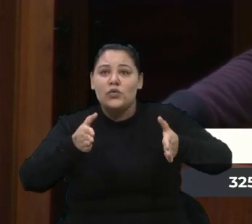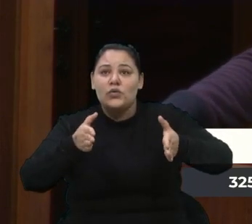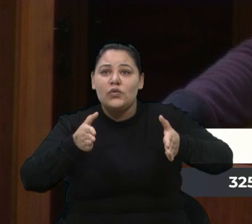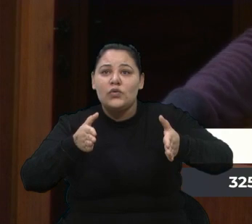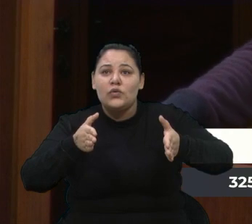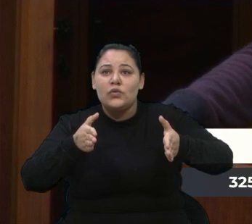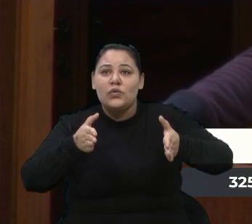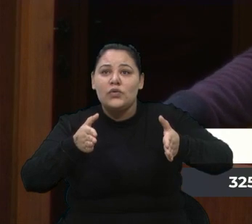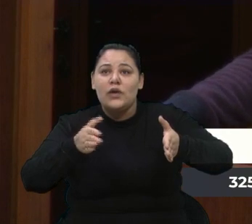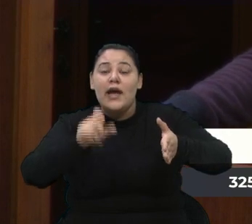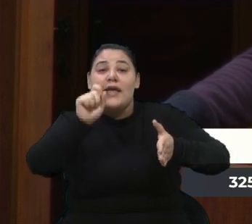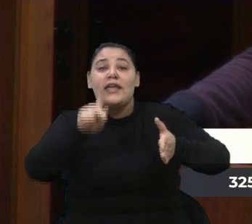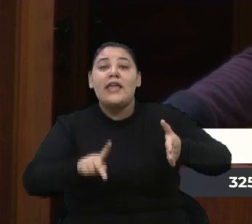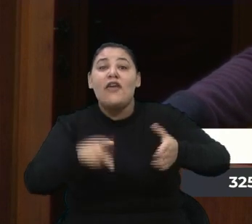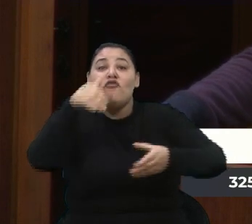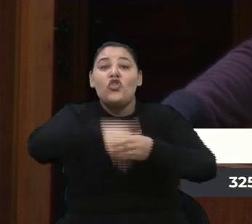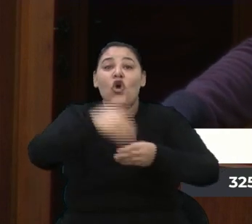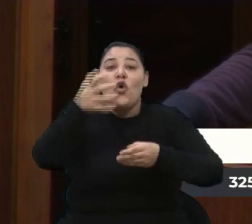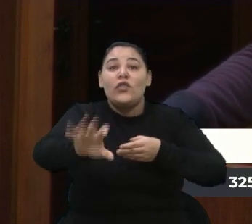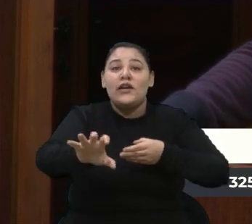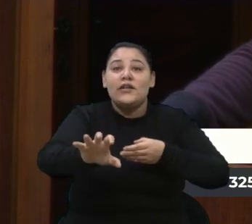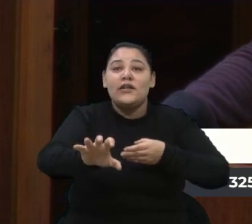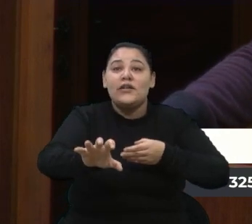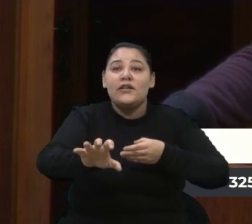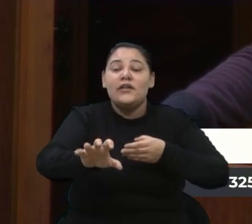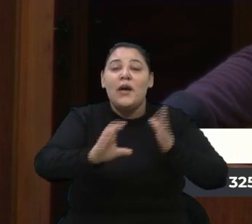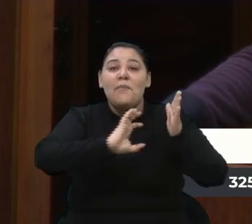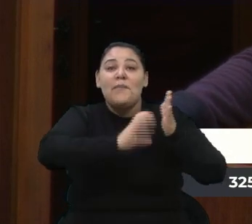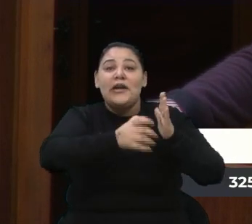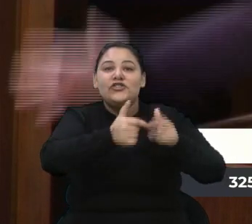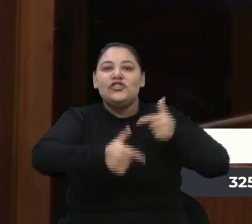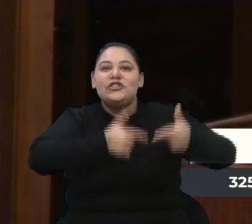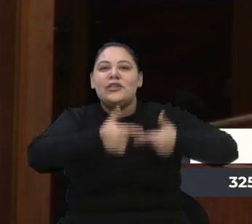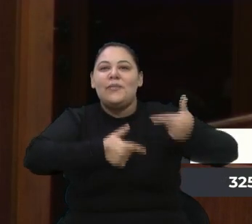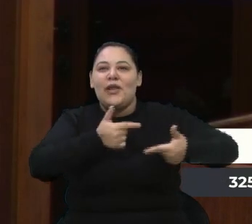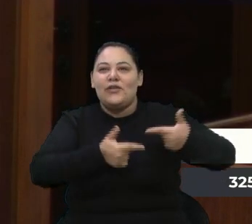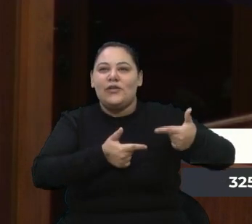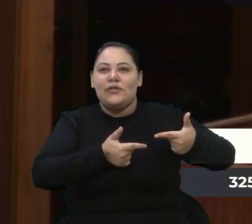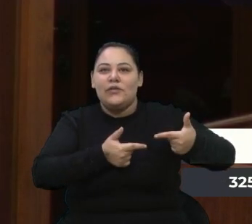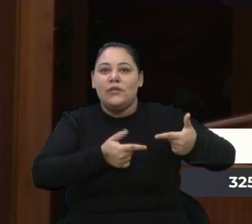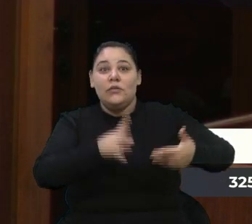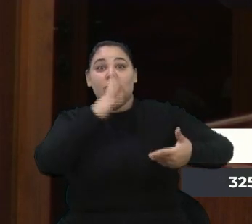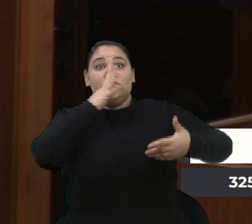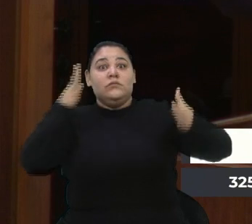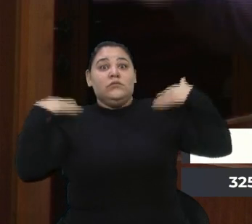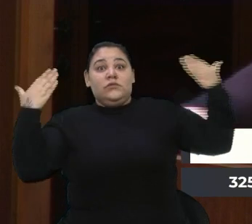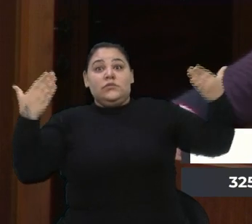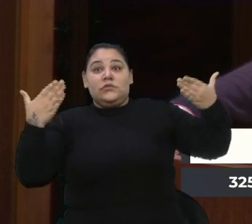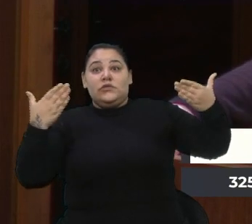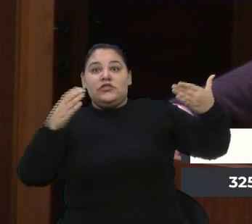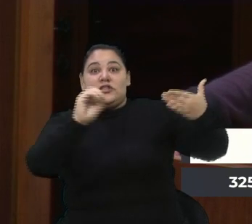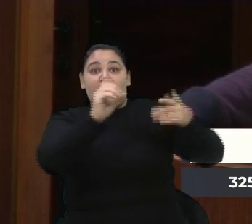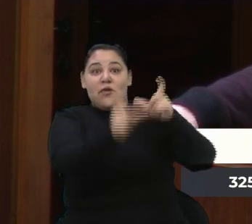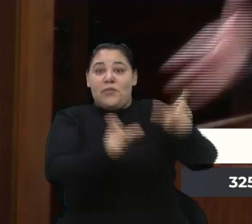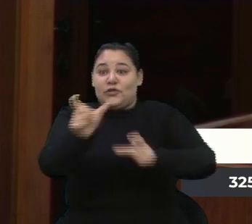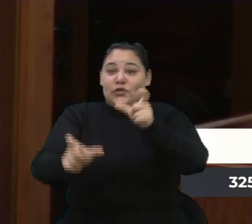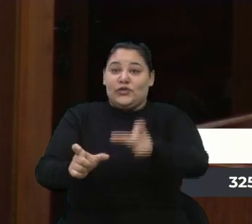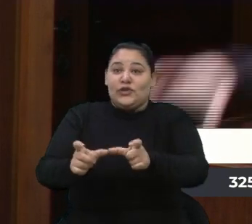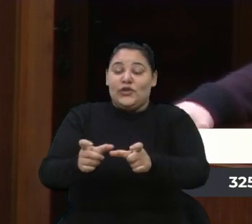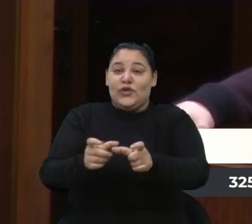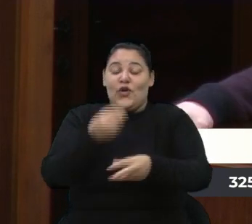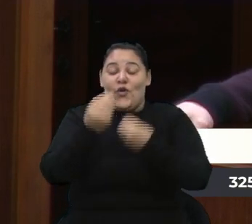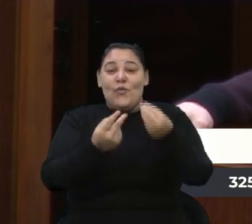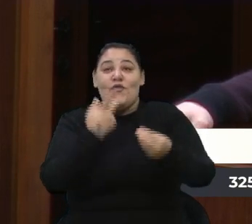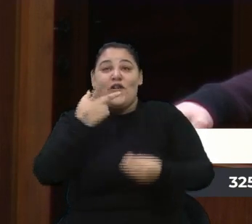negou? Quem que votou contra? Agora, Partido dos Trabalhadores, pasmem para surpresa de zero pessoas, como diz o deputado